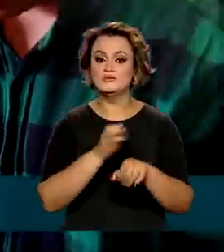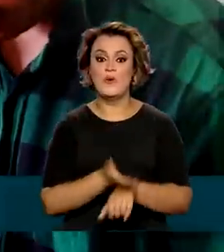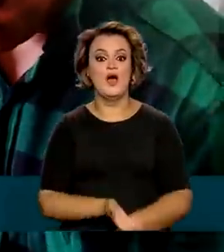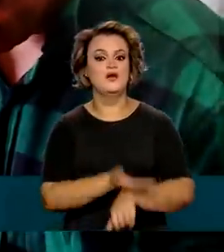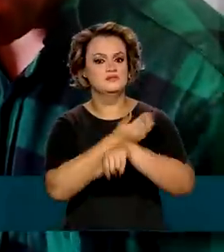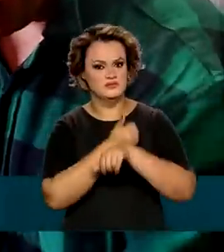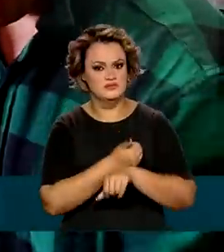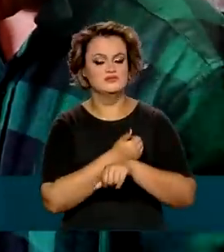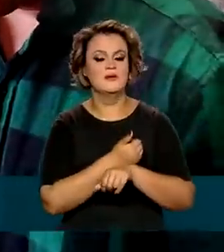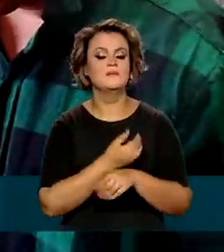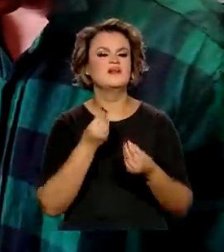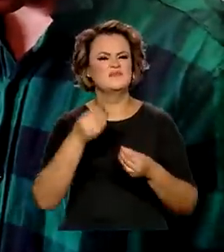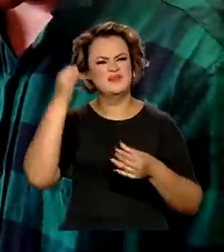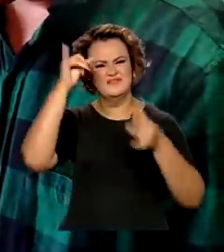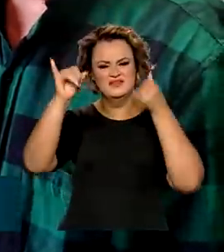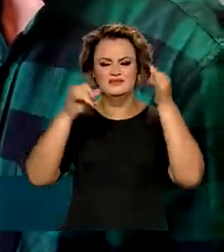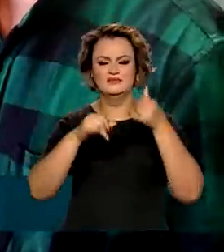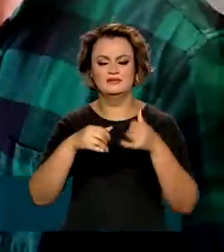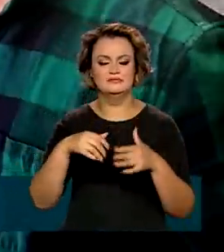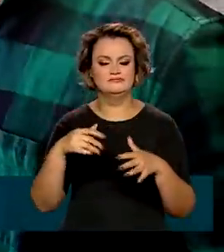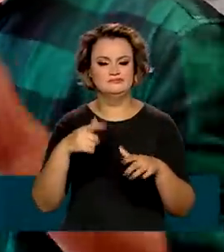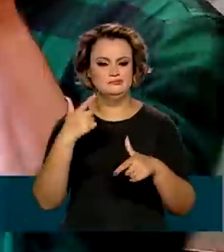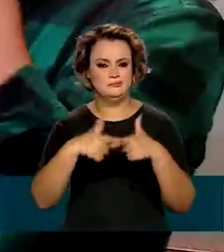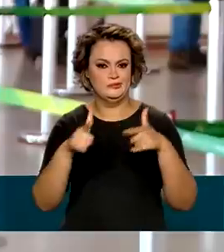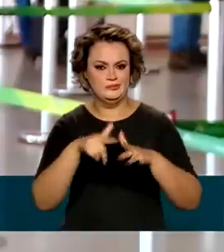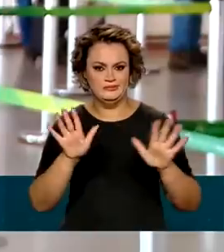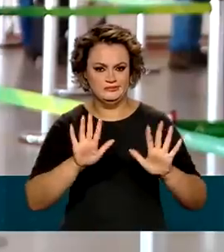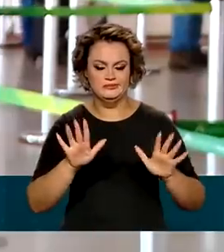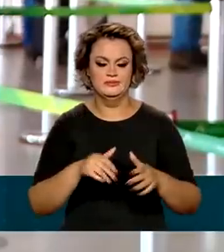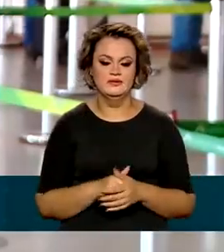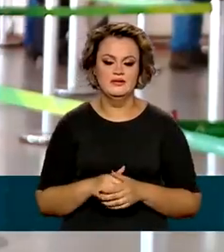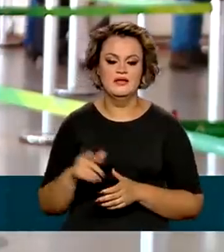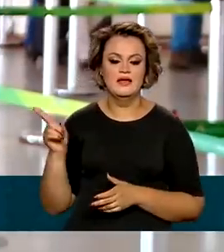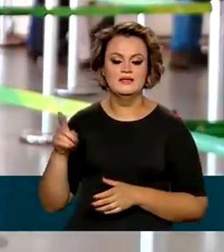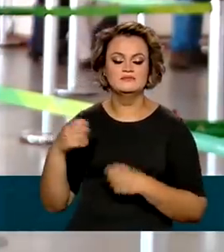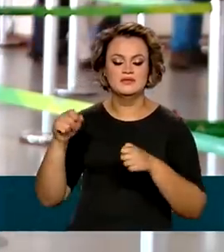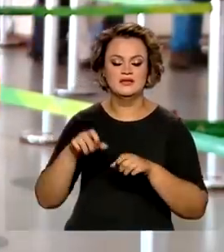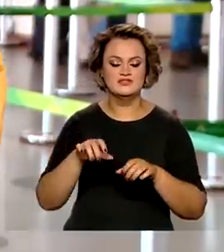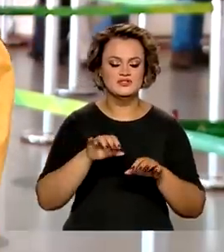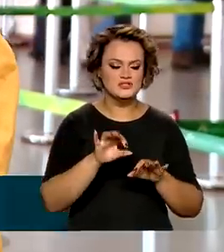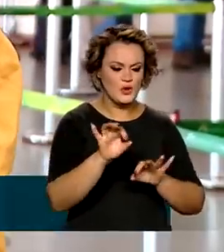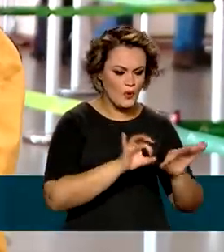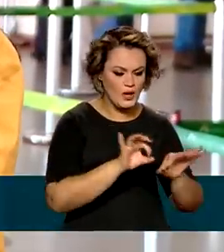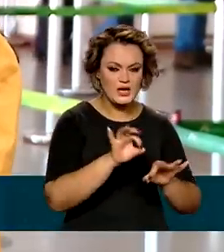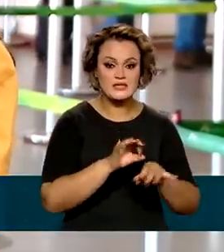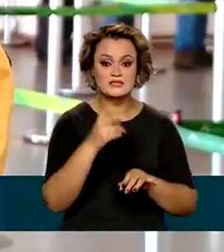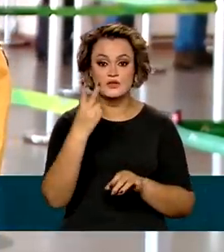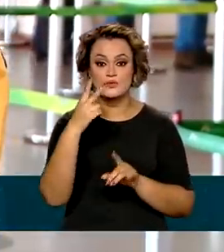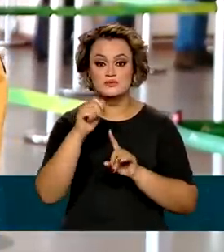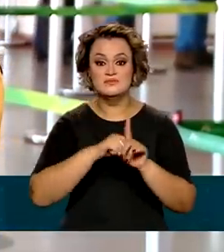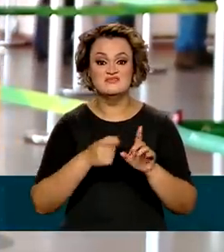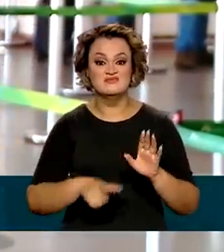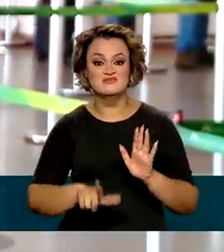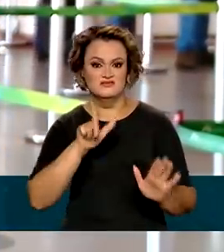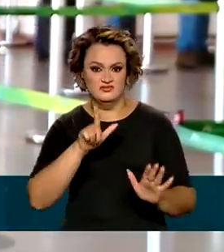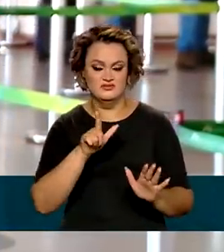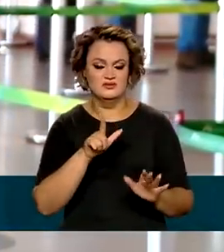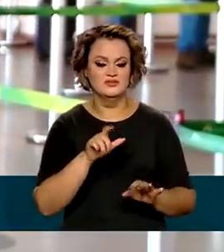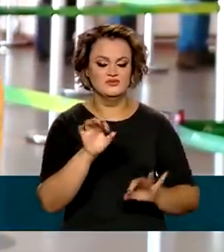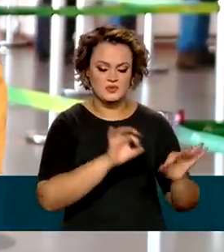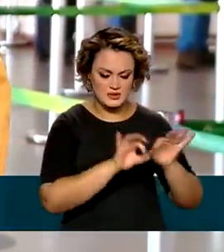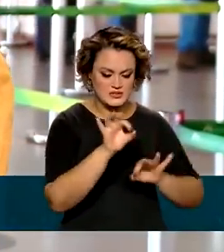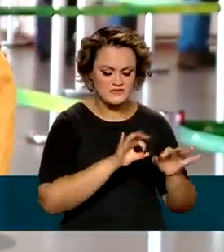antecedência para evitar dores de cabeça. A gente começa a separar as coisas dois meses antes. Aí a gente